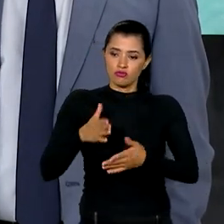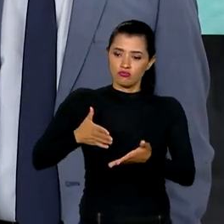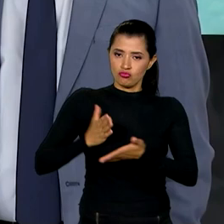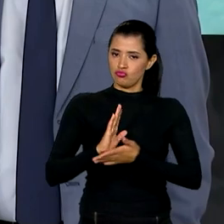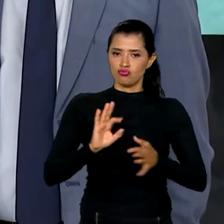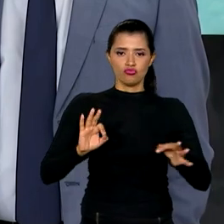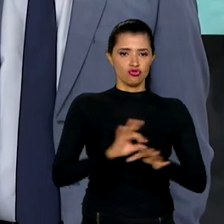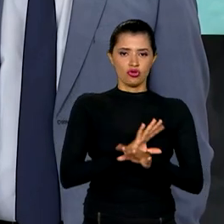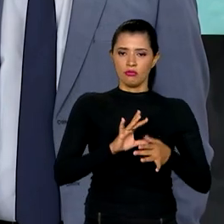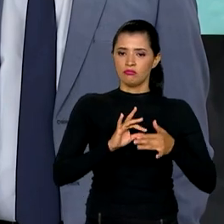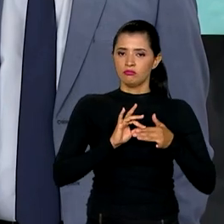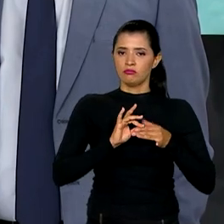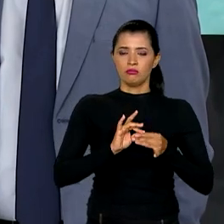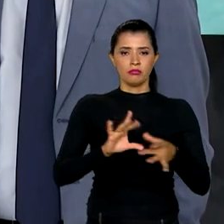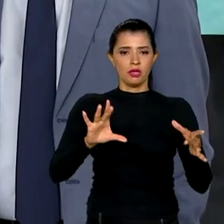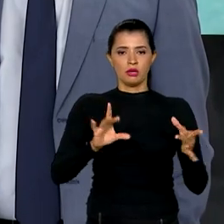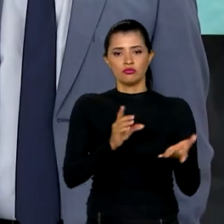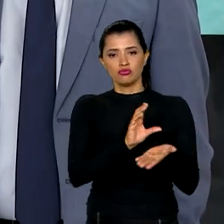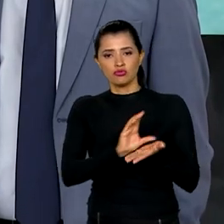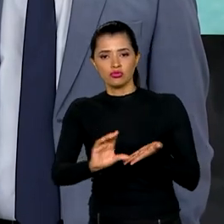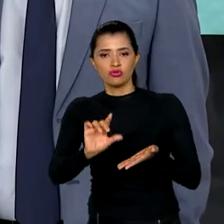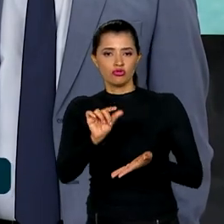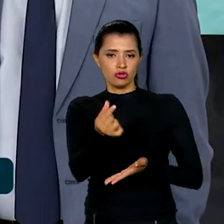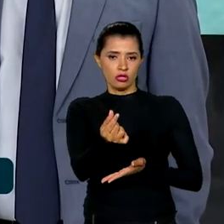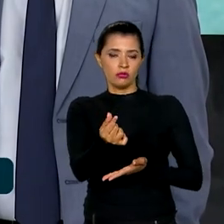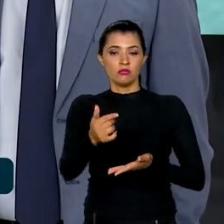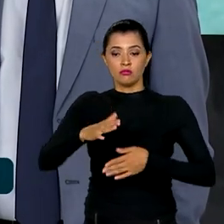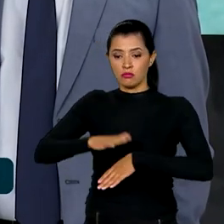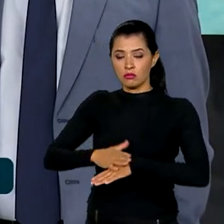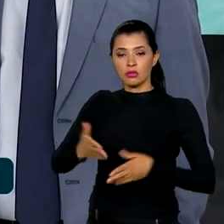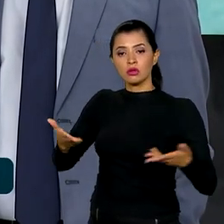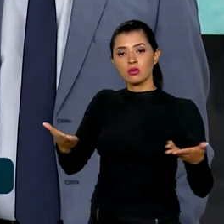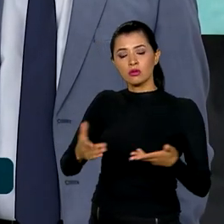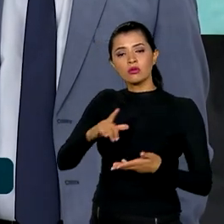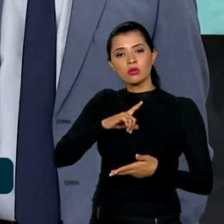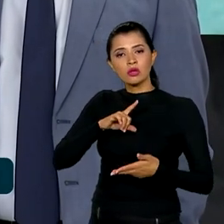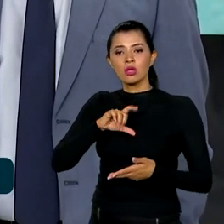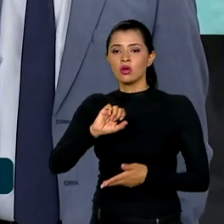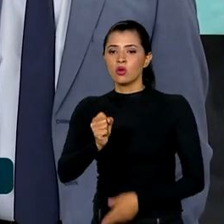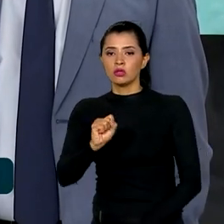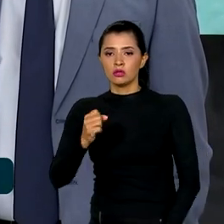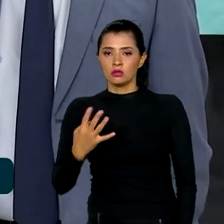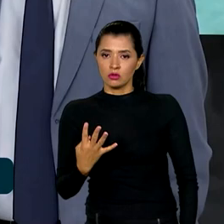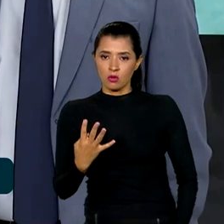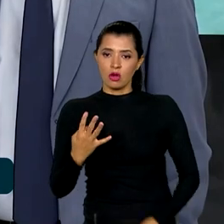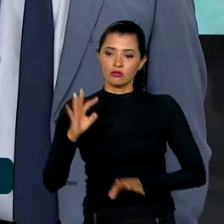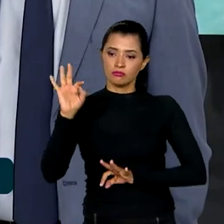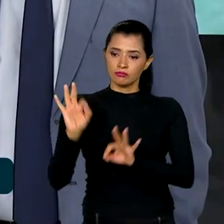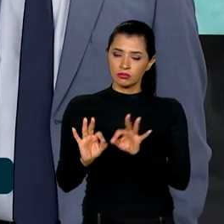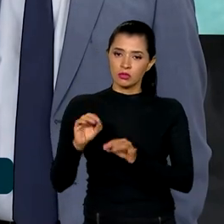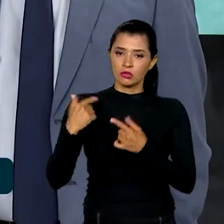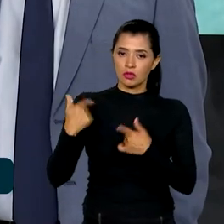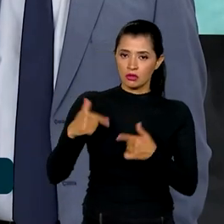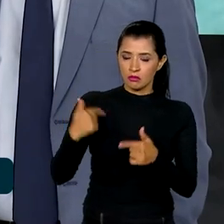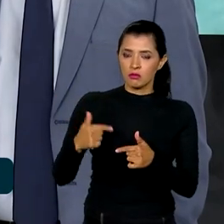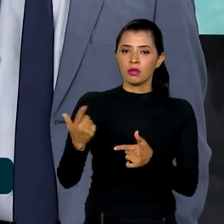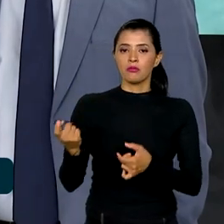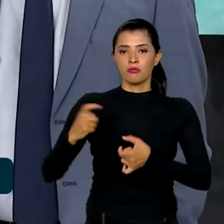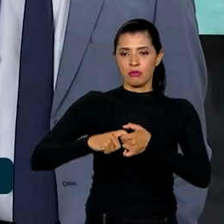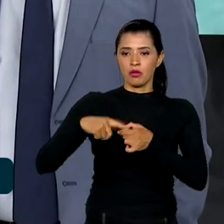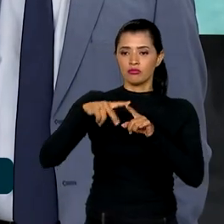deles e já liberamos recursos. E temos nesse momento 84 planos de trabalho de